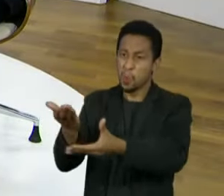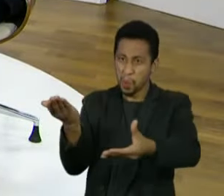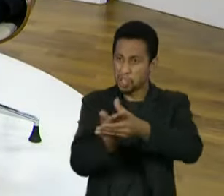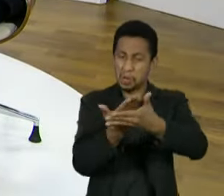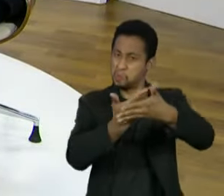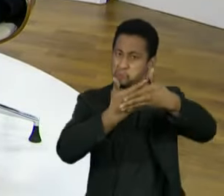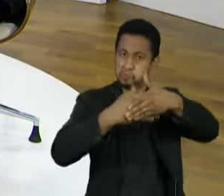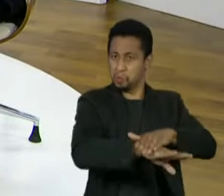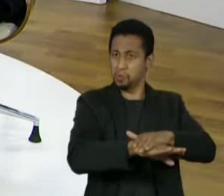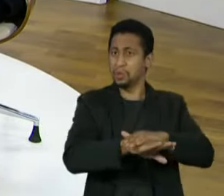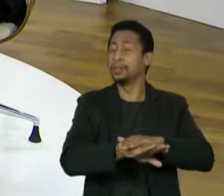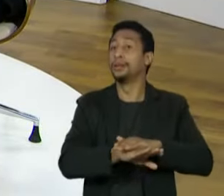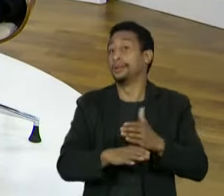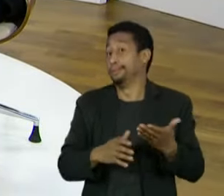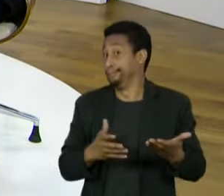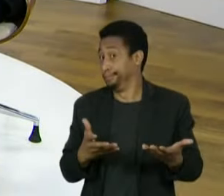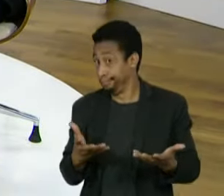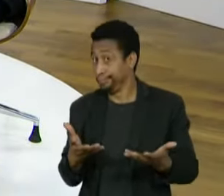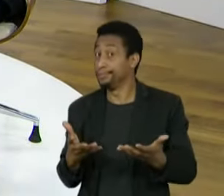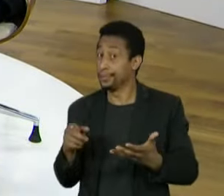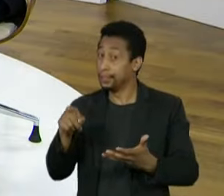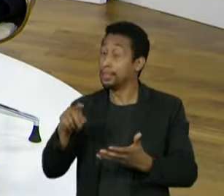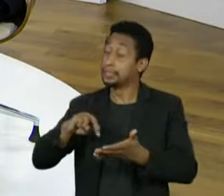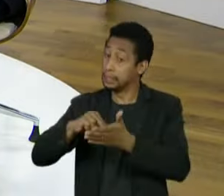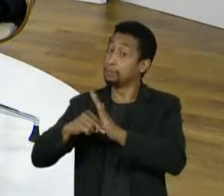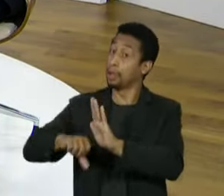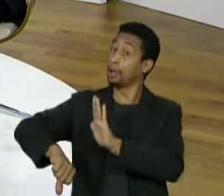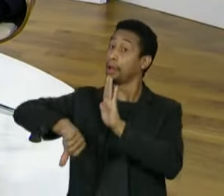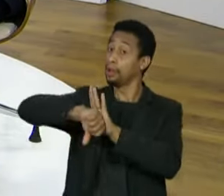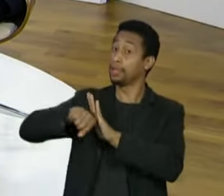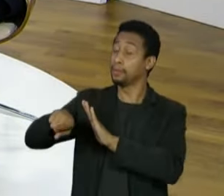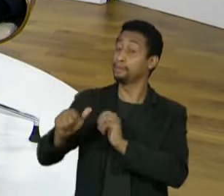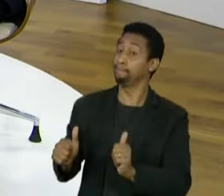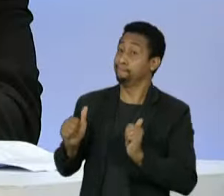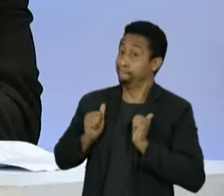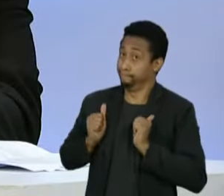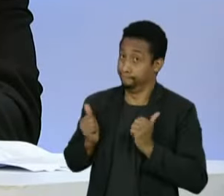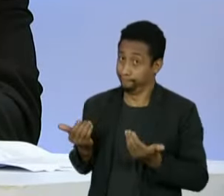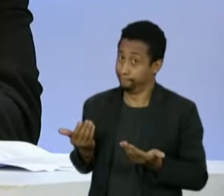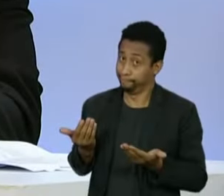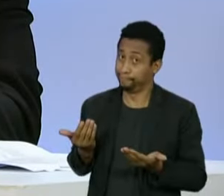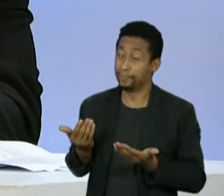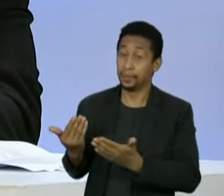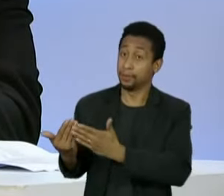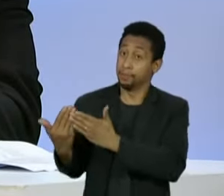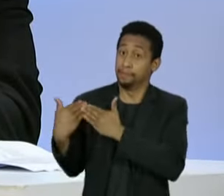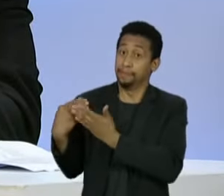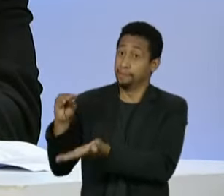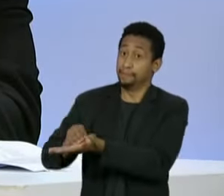privada subsidiária da pública. Agora, é necessário, e aí, eu acho aqui que é um ponto